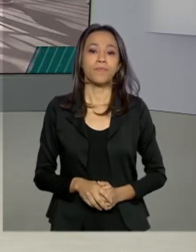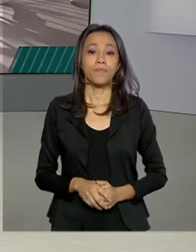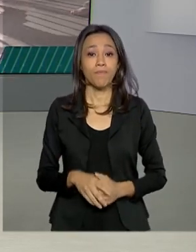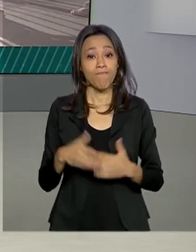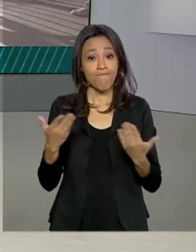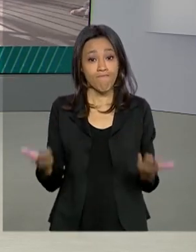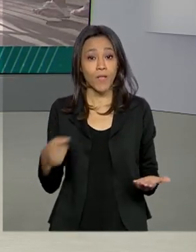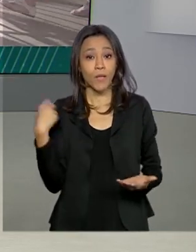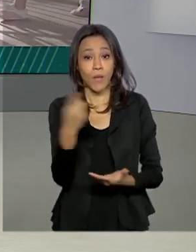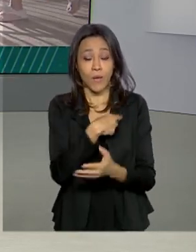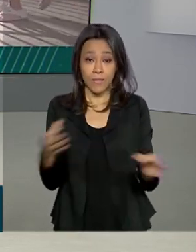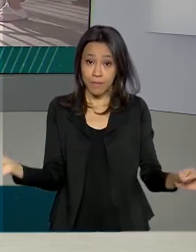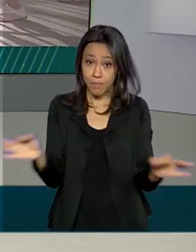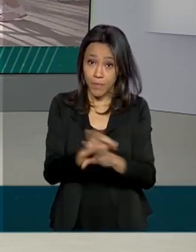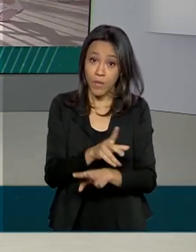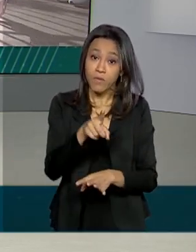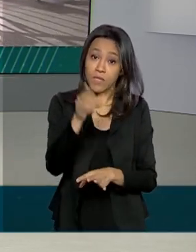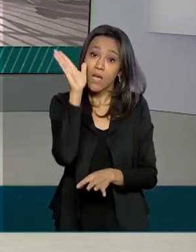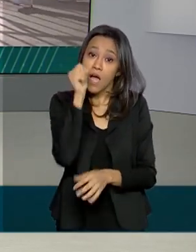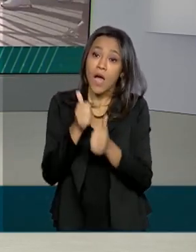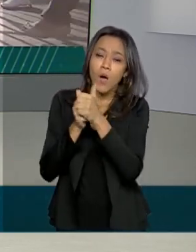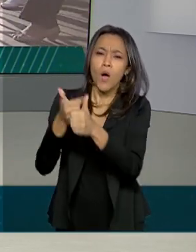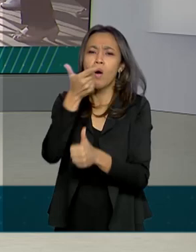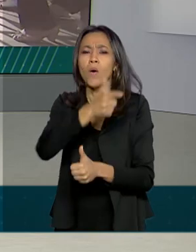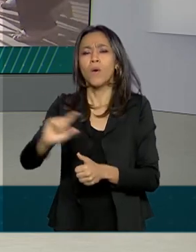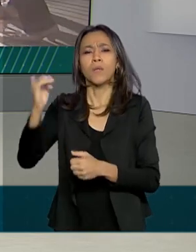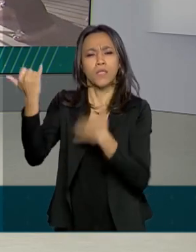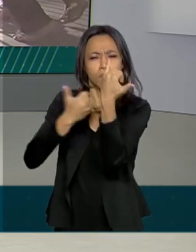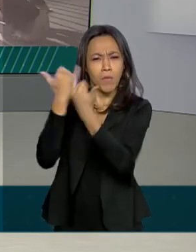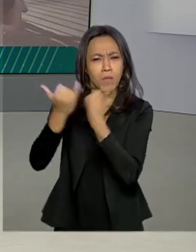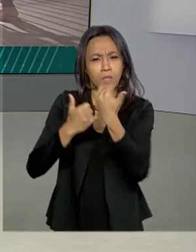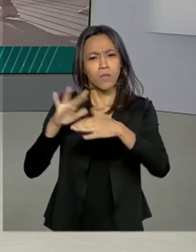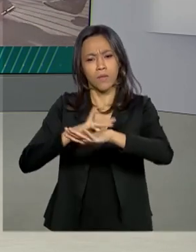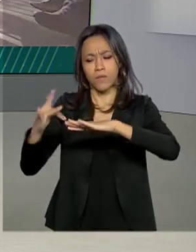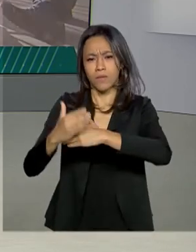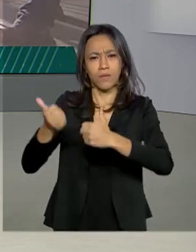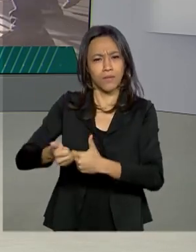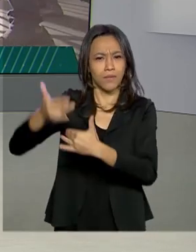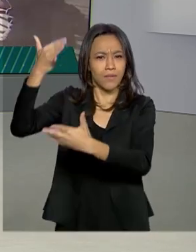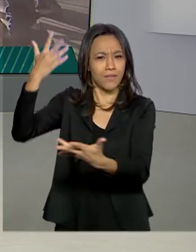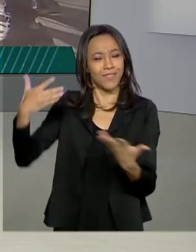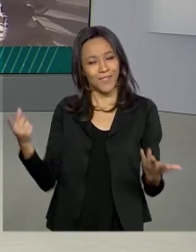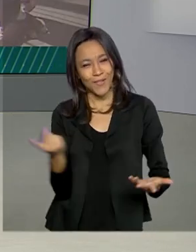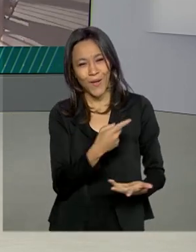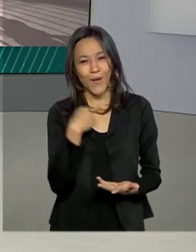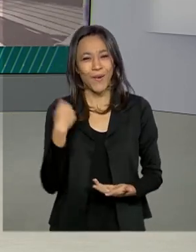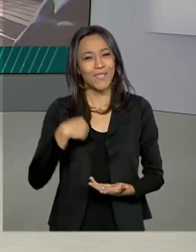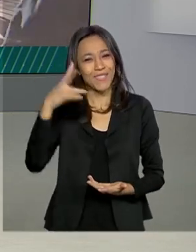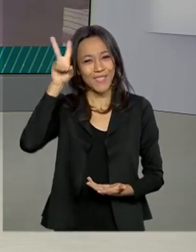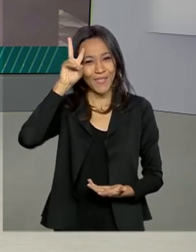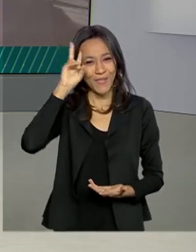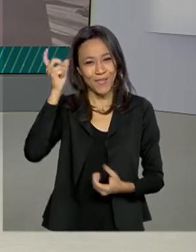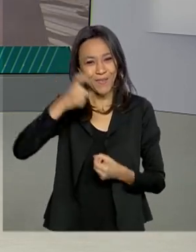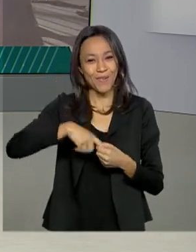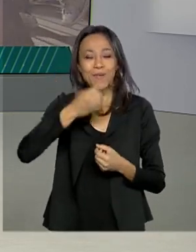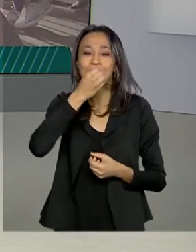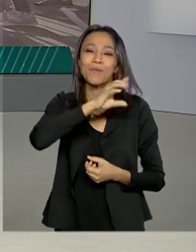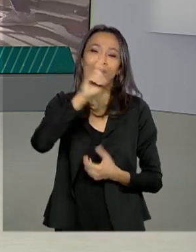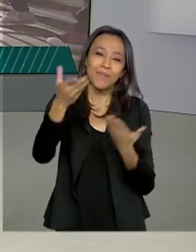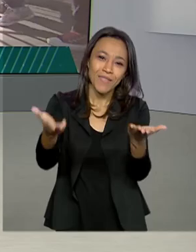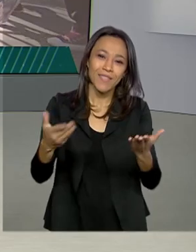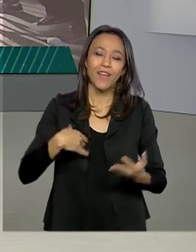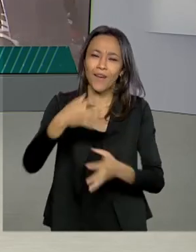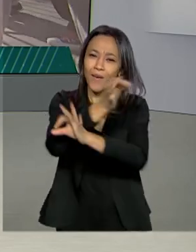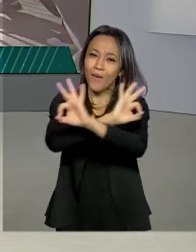Essa edição termina aqui, você acompanha outras notícias pelas nossas redes sociais. O Brasil em Dia volta na segunda. Um bom dia para você